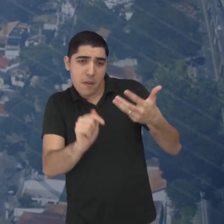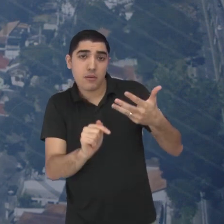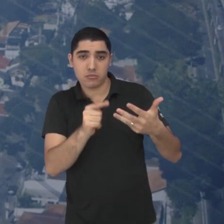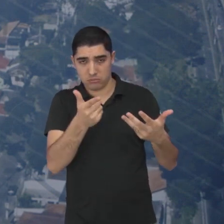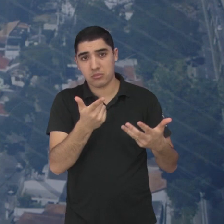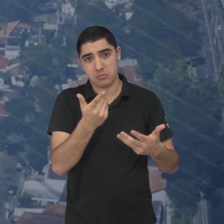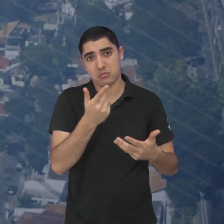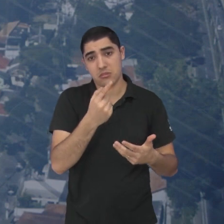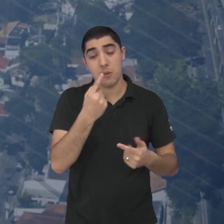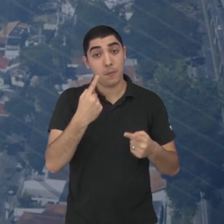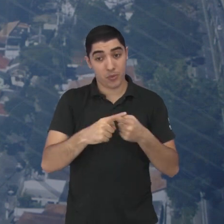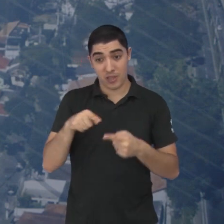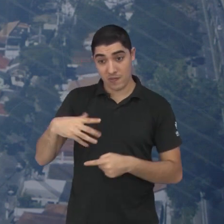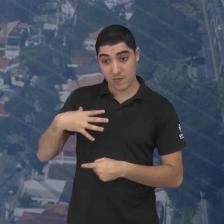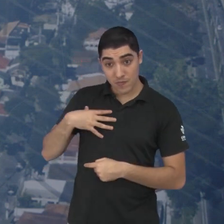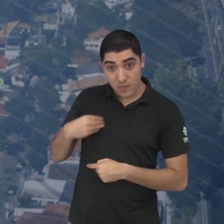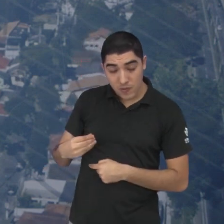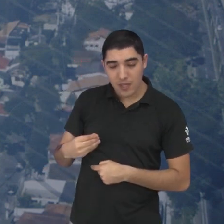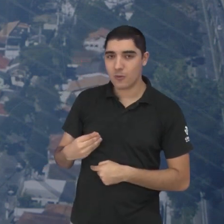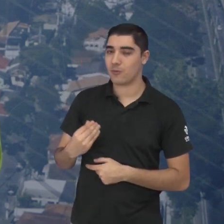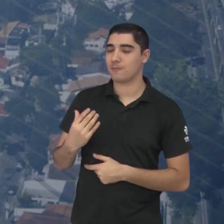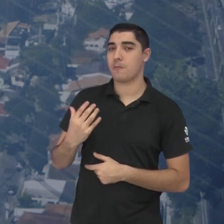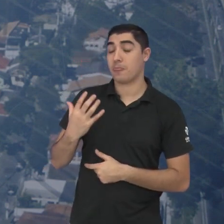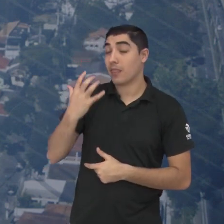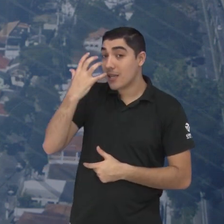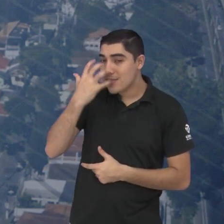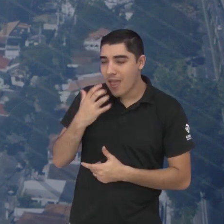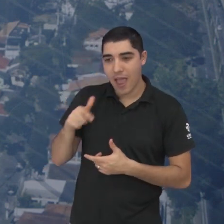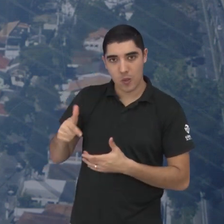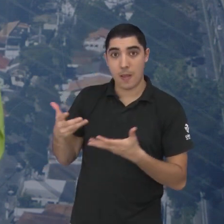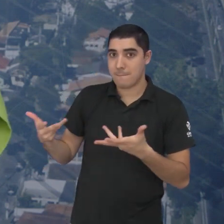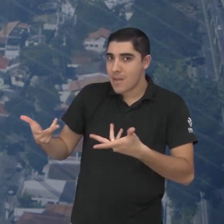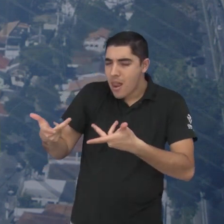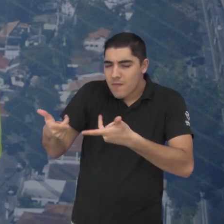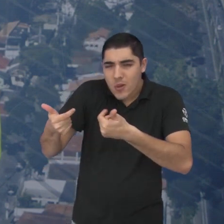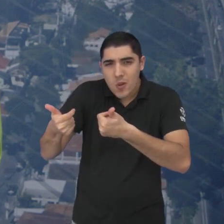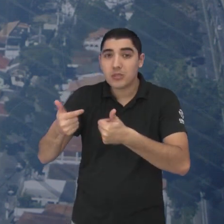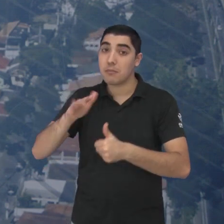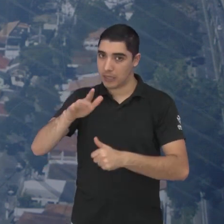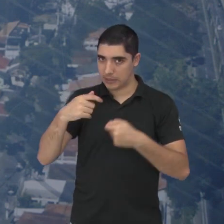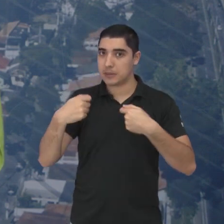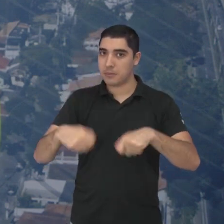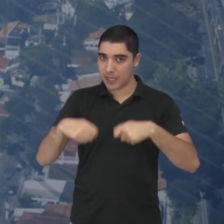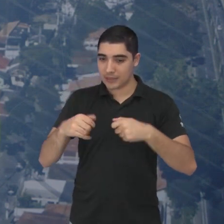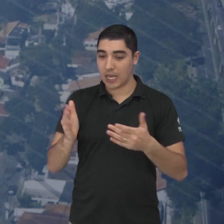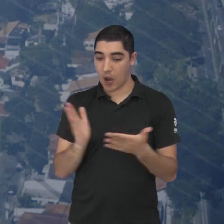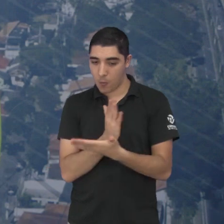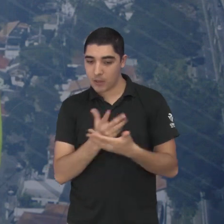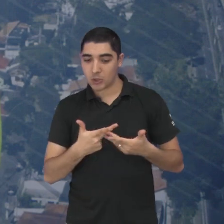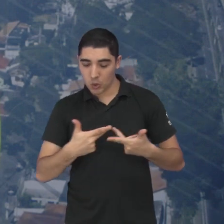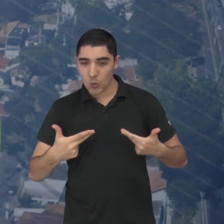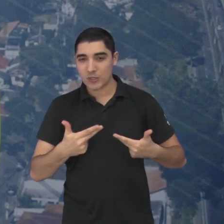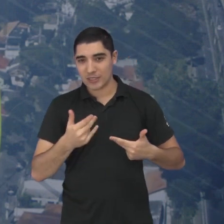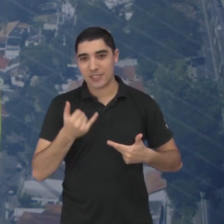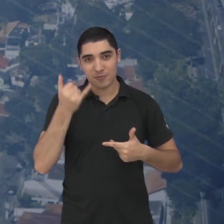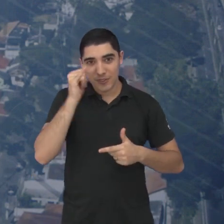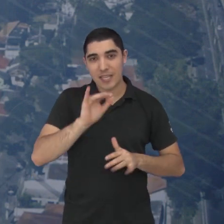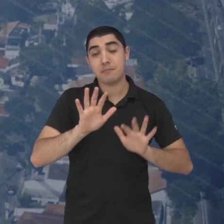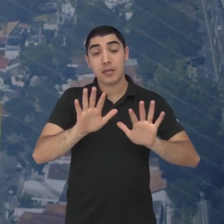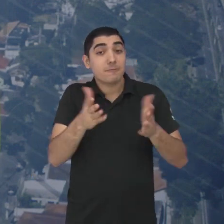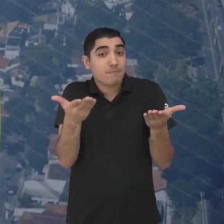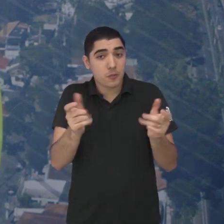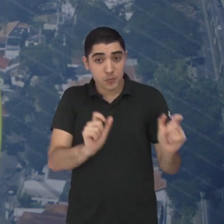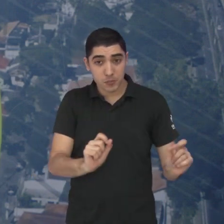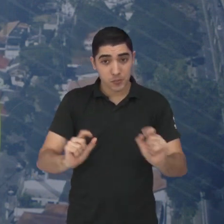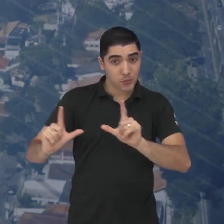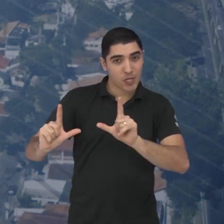repense bastante porque filho é uma coisa muito séria maravilhoso mas também a gente tem de abdicar de muitas coisas então